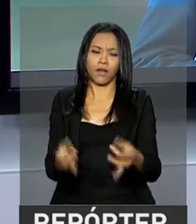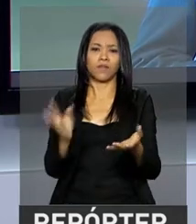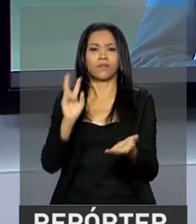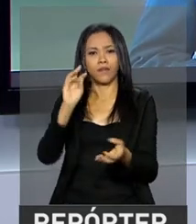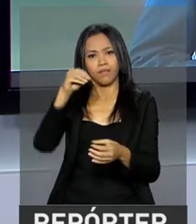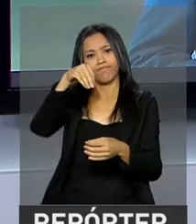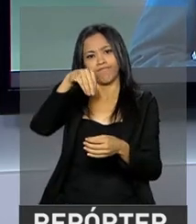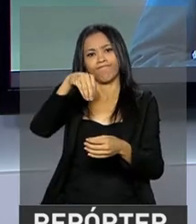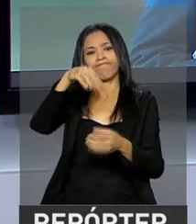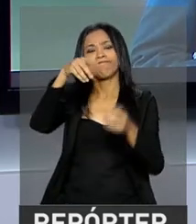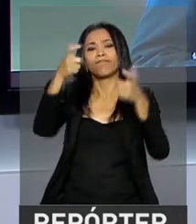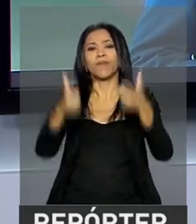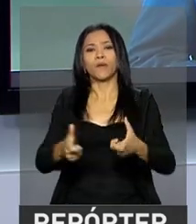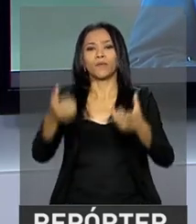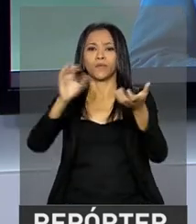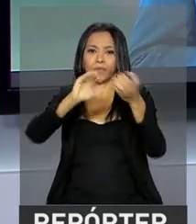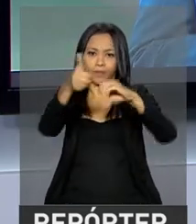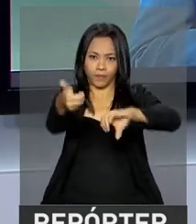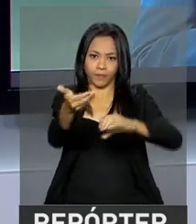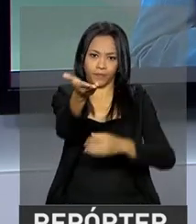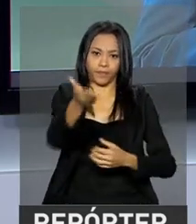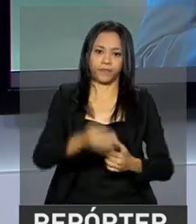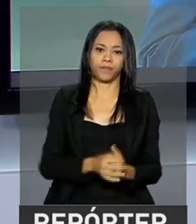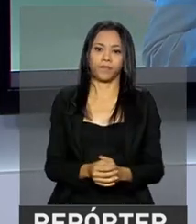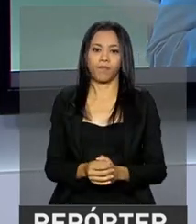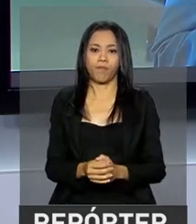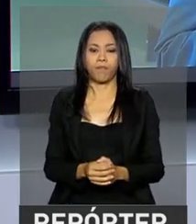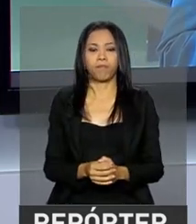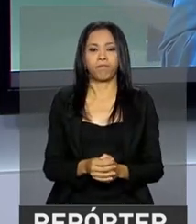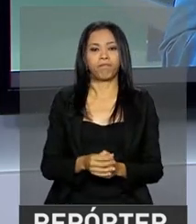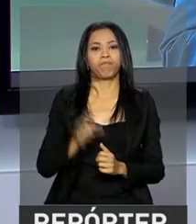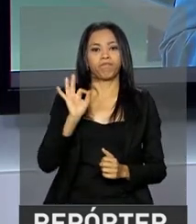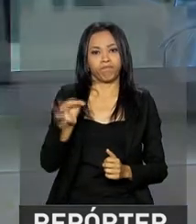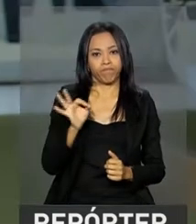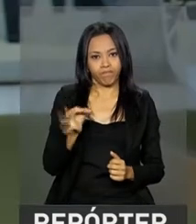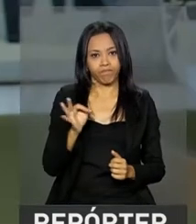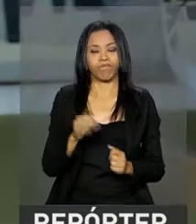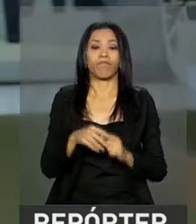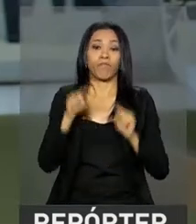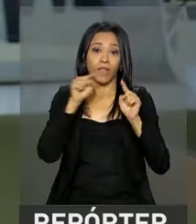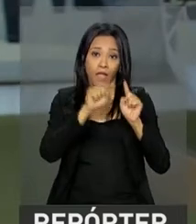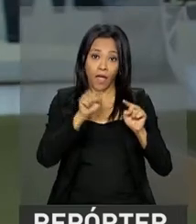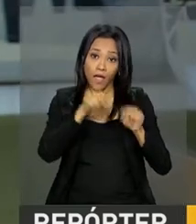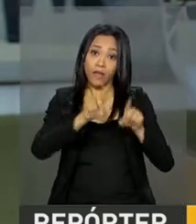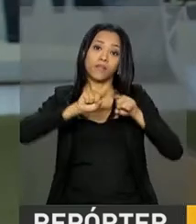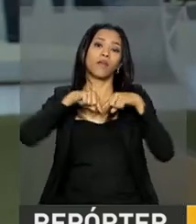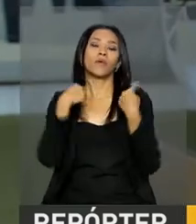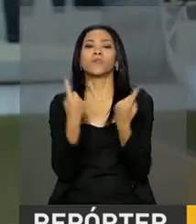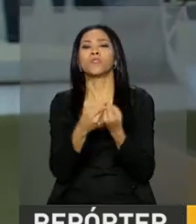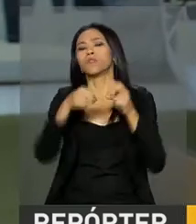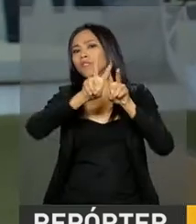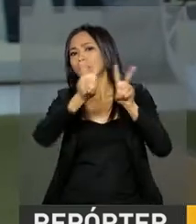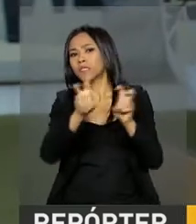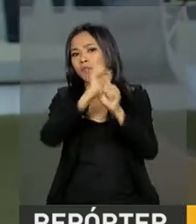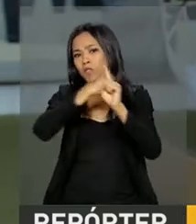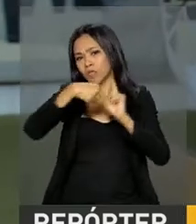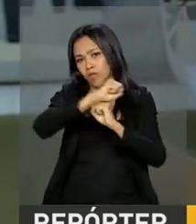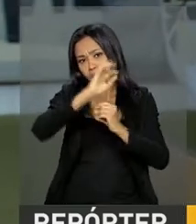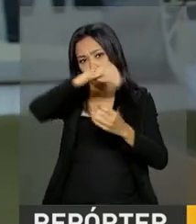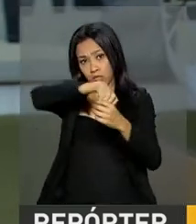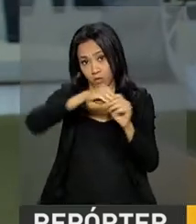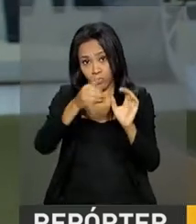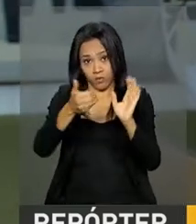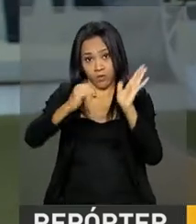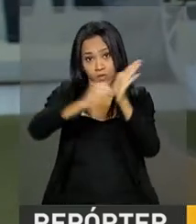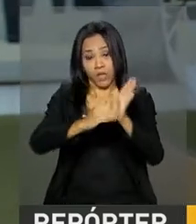Congresso para a gente. Oi, João Pedro. Leandro, exatamente essa sessão da Comissão de Assuntos Sociais do Senado Federal, que